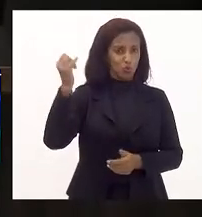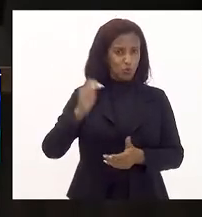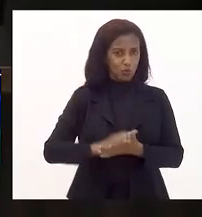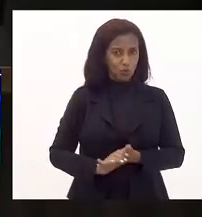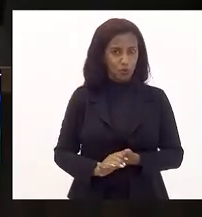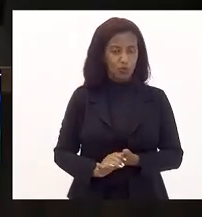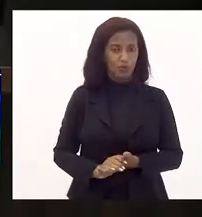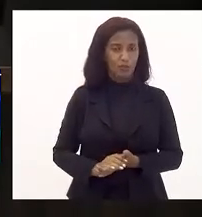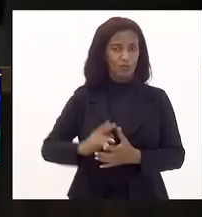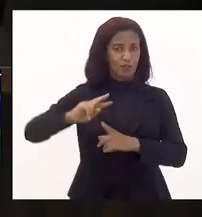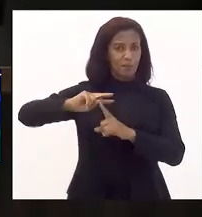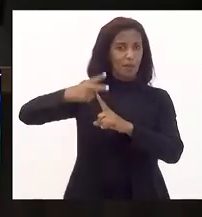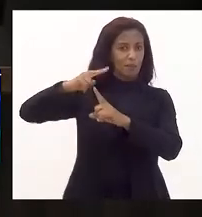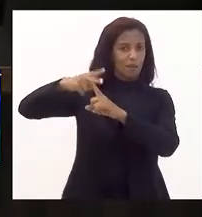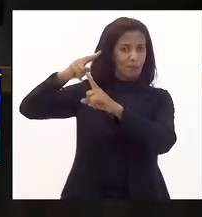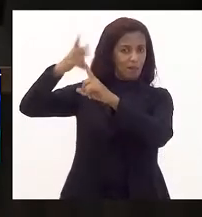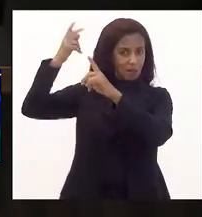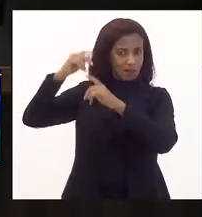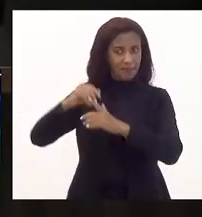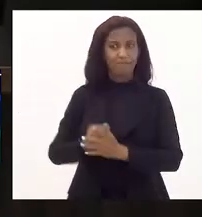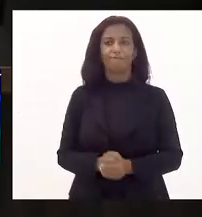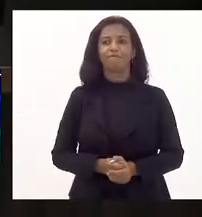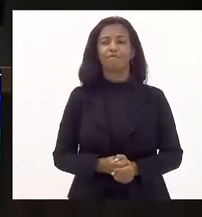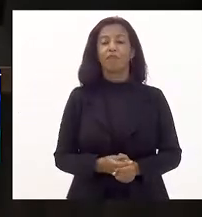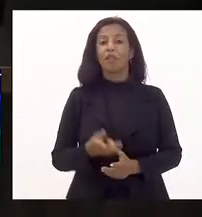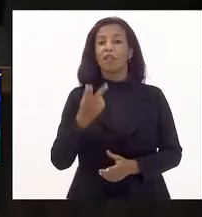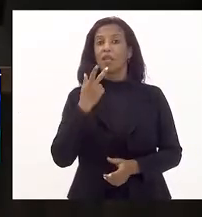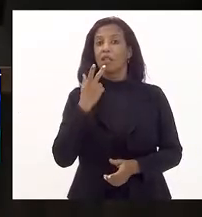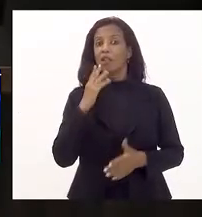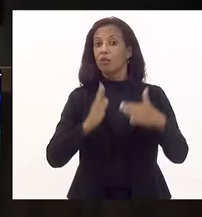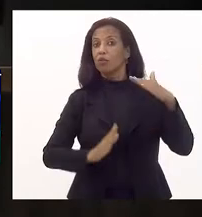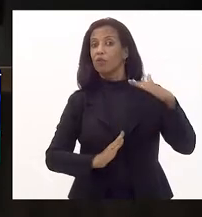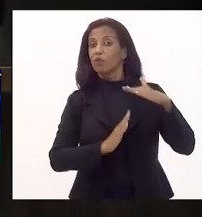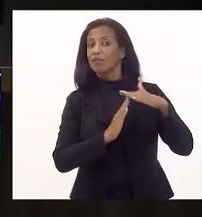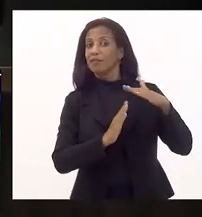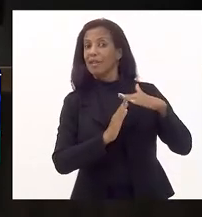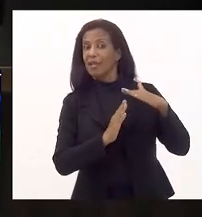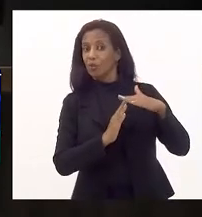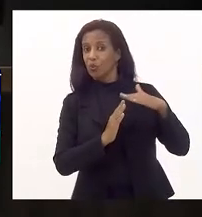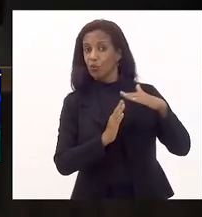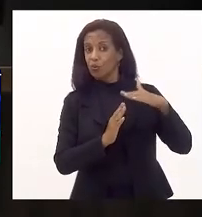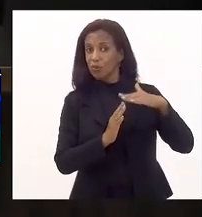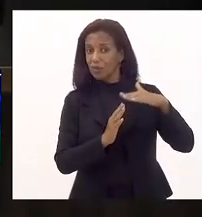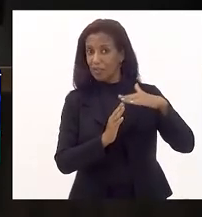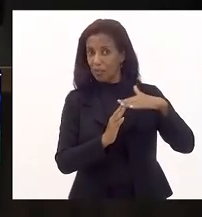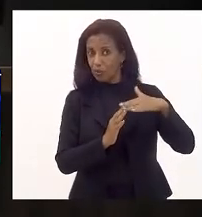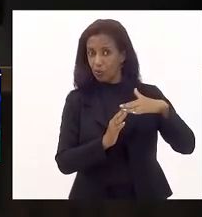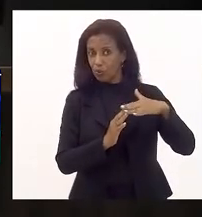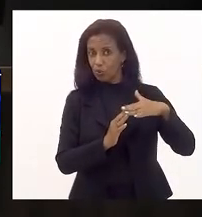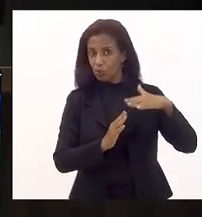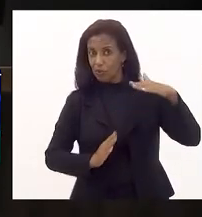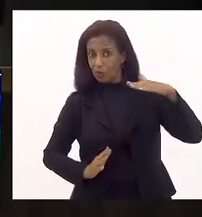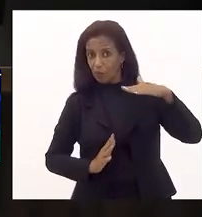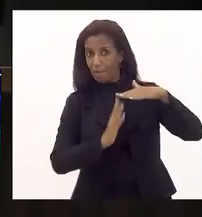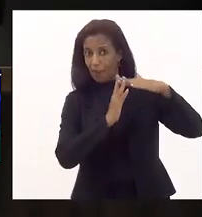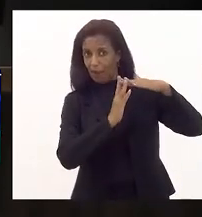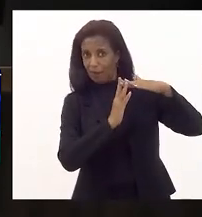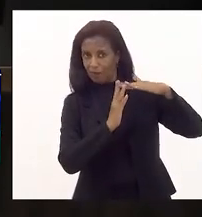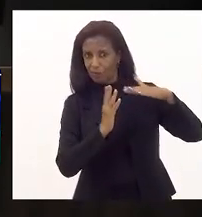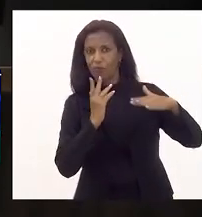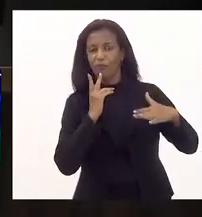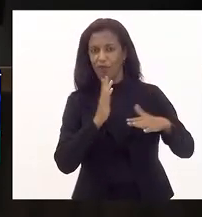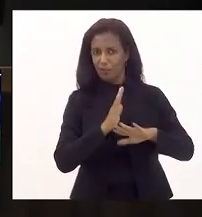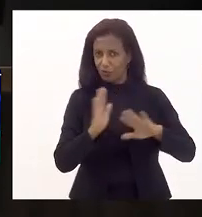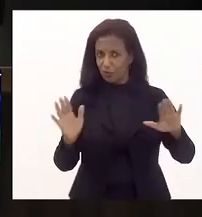vezes mais. Não, não, estou falando só da história do teto, do argumento do furar o teto. Só isso,